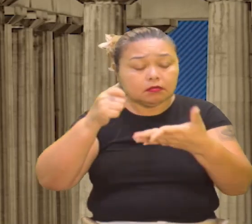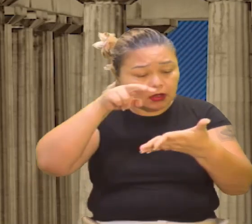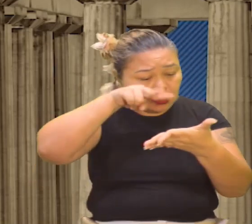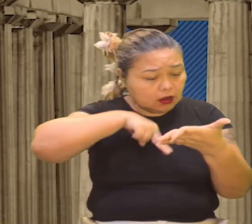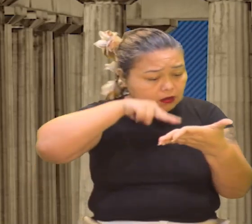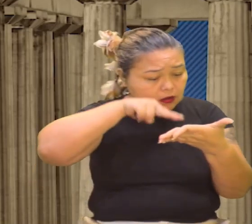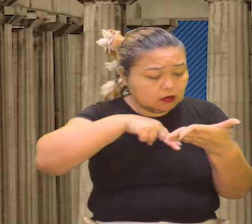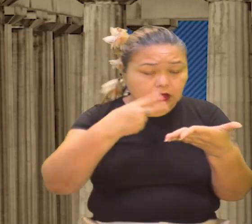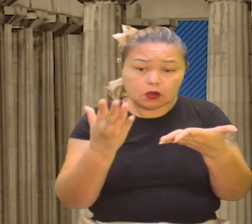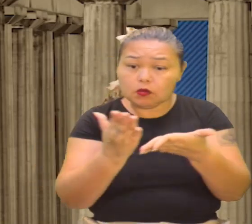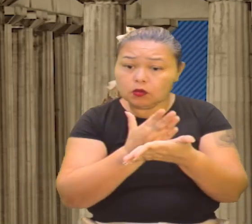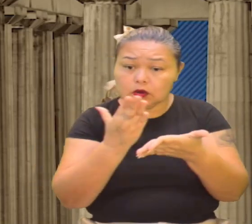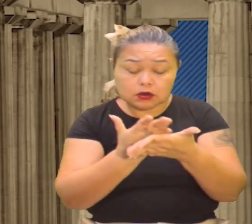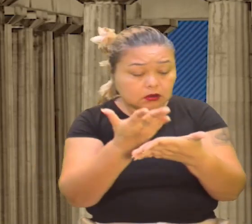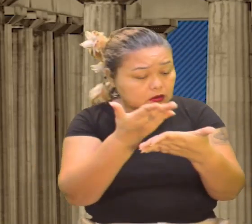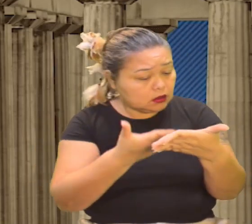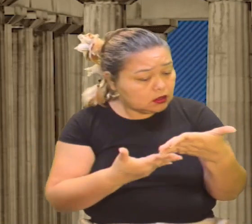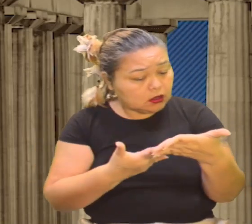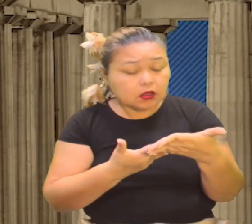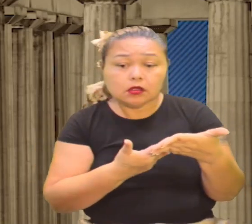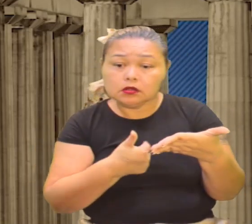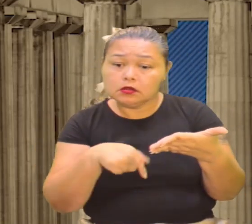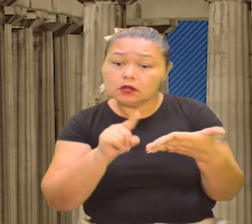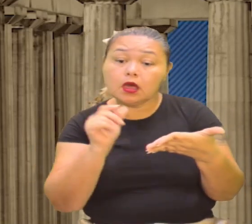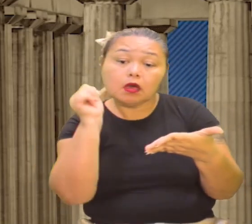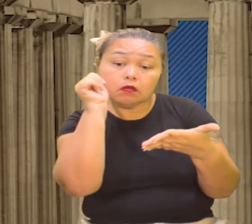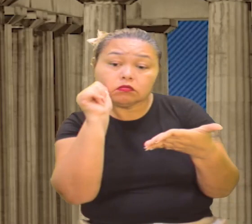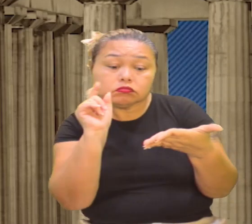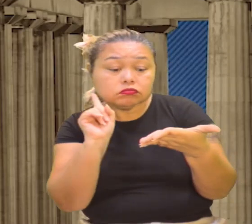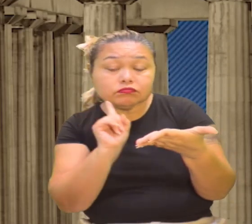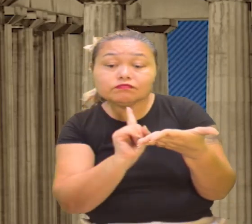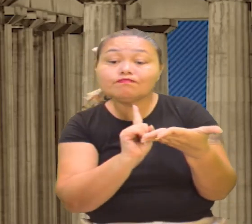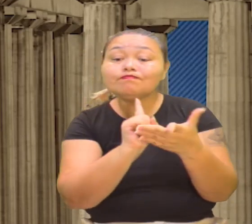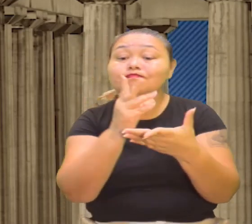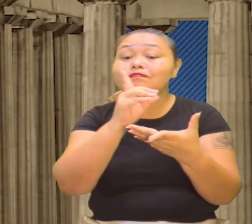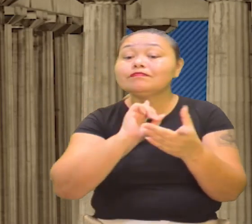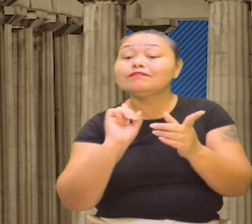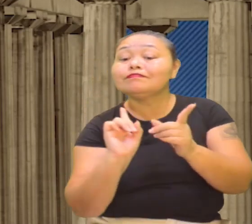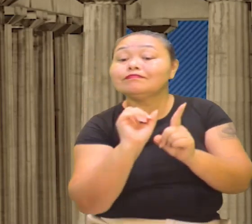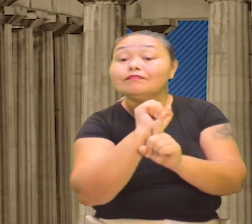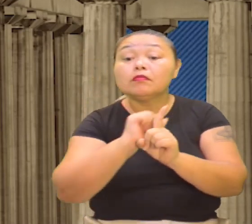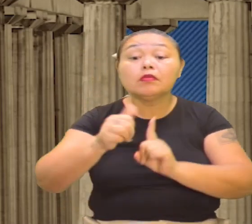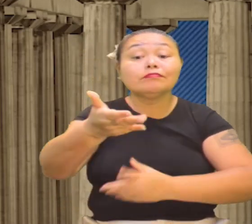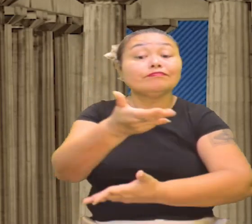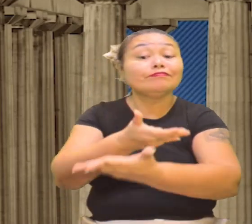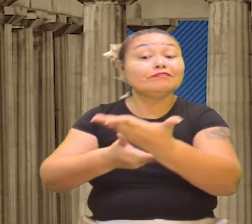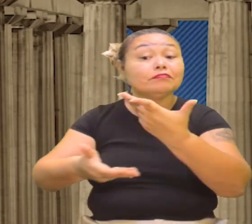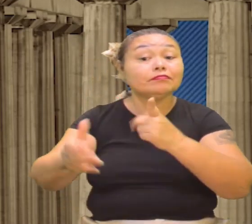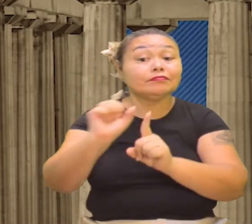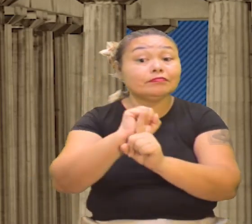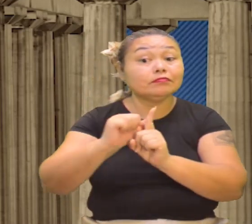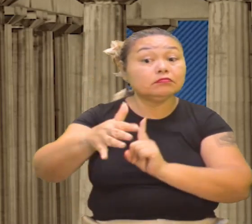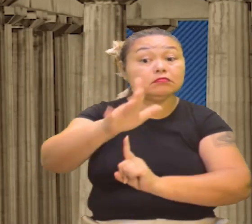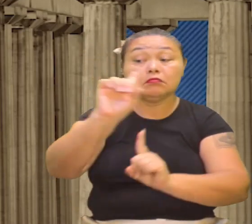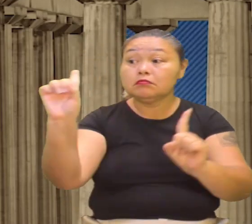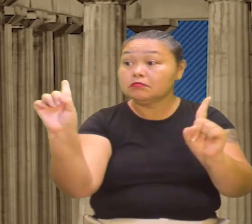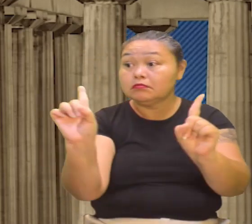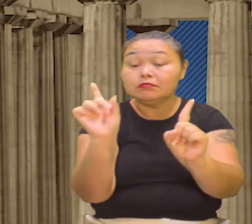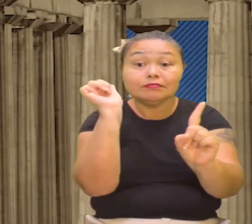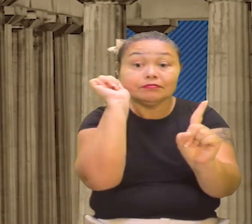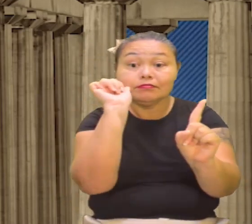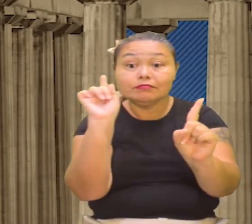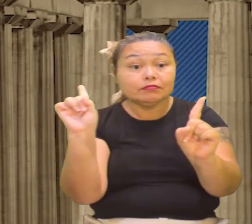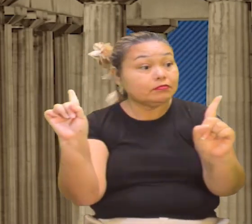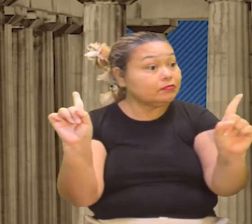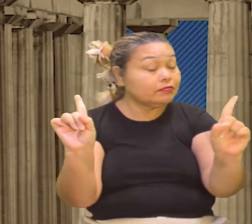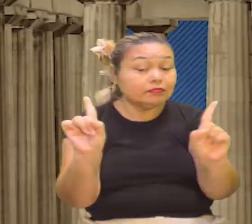ler, como livro, ele trouxe as mulheres para o meio da sociedade, socializou, olha só que legal isso,